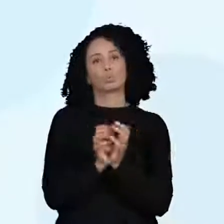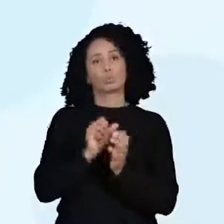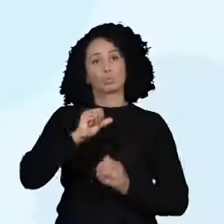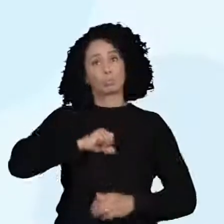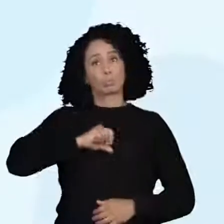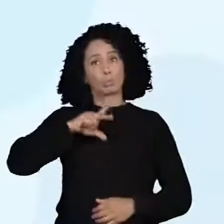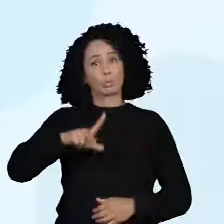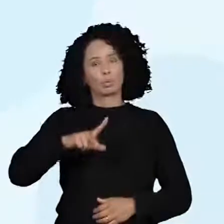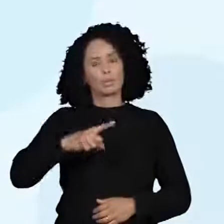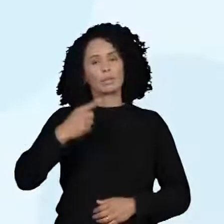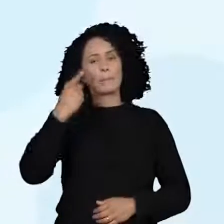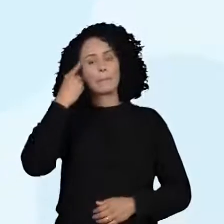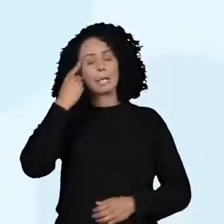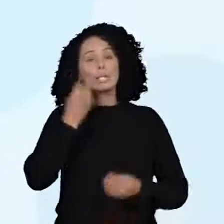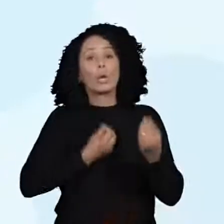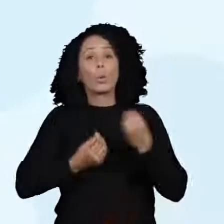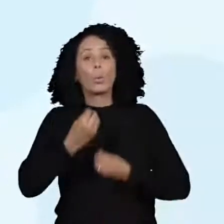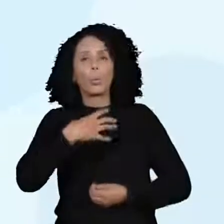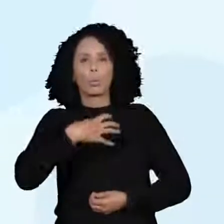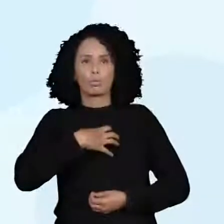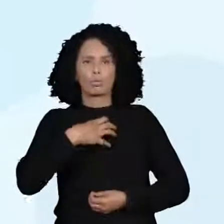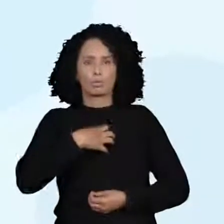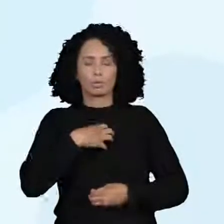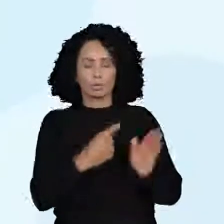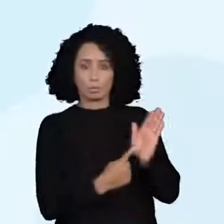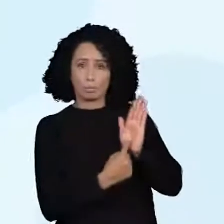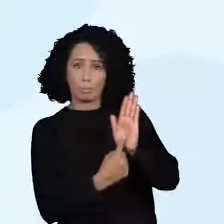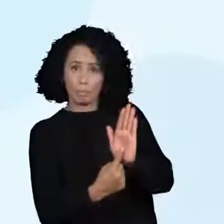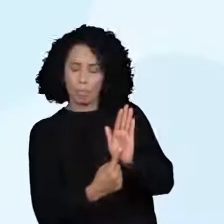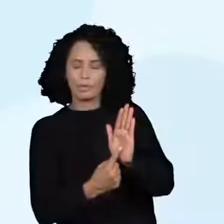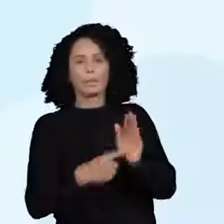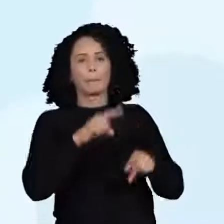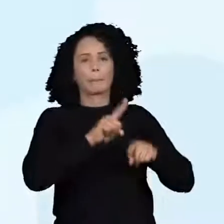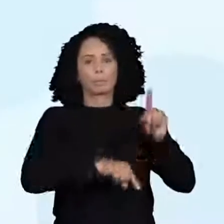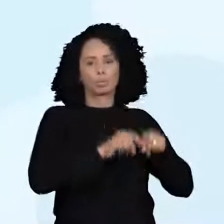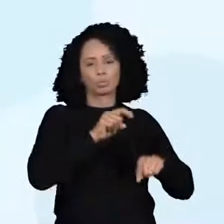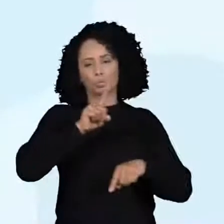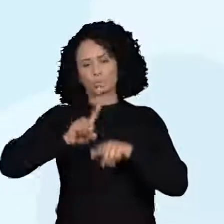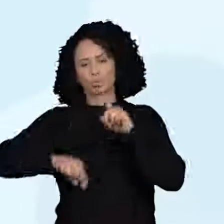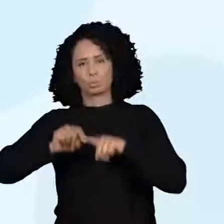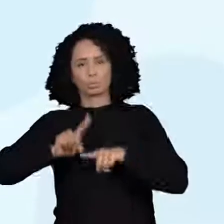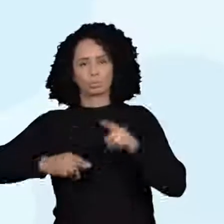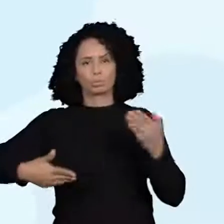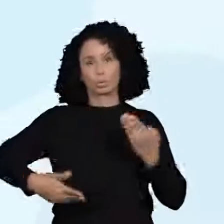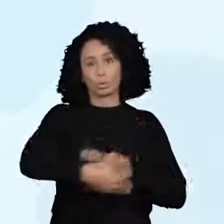pela troca de produtos e serviços por outras mercadorias, ou escambo.